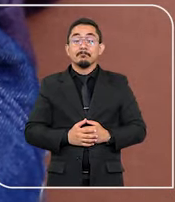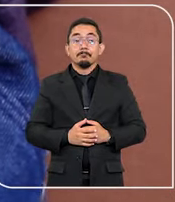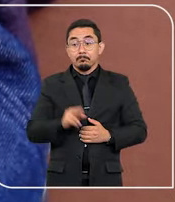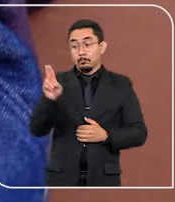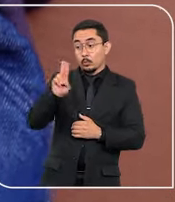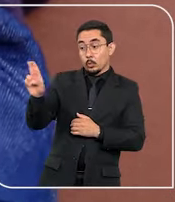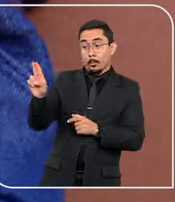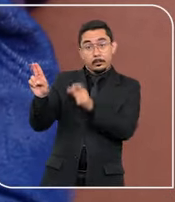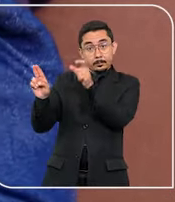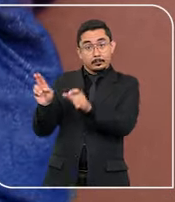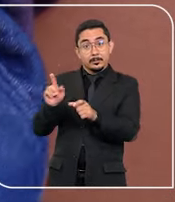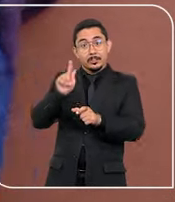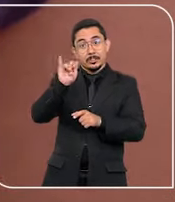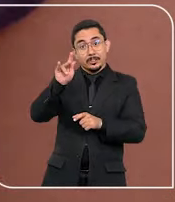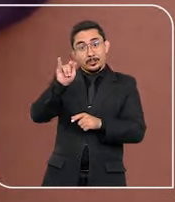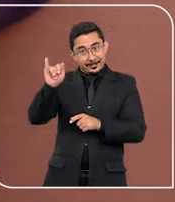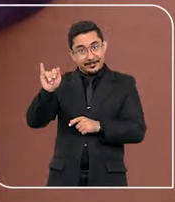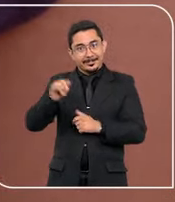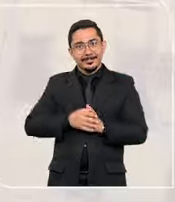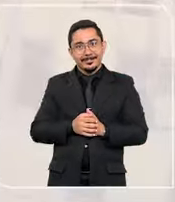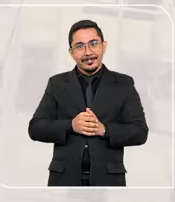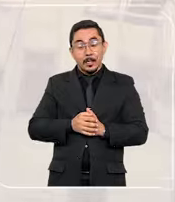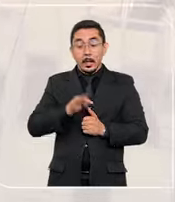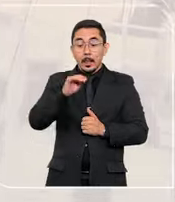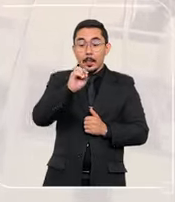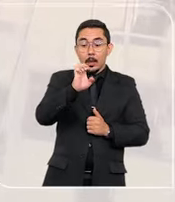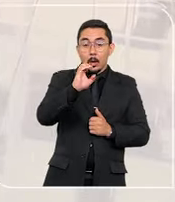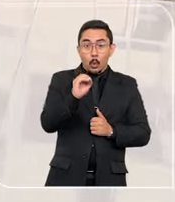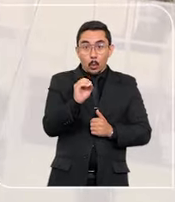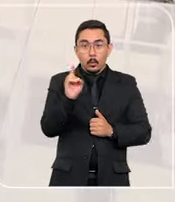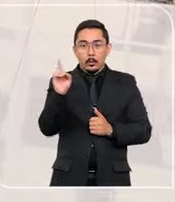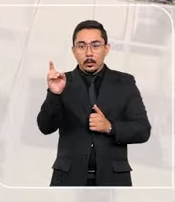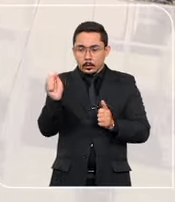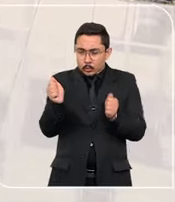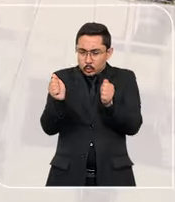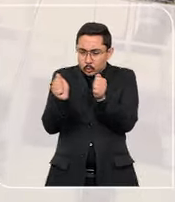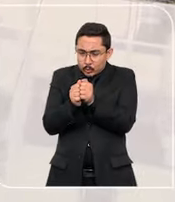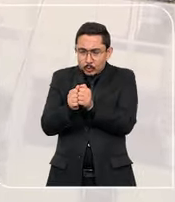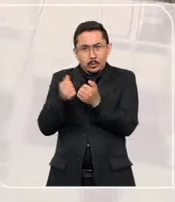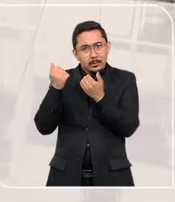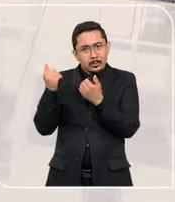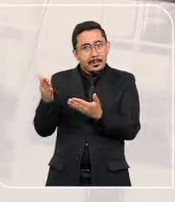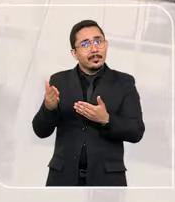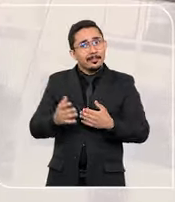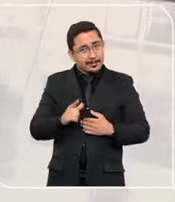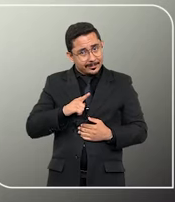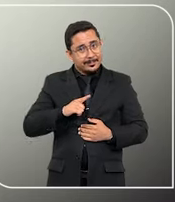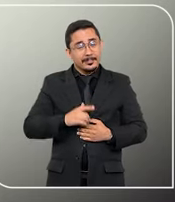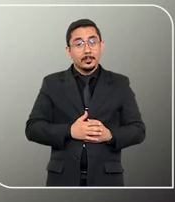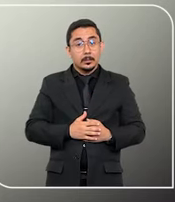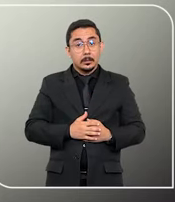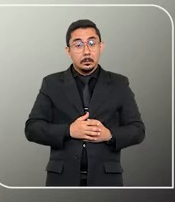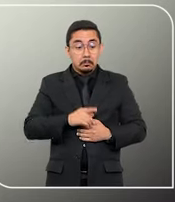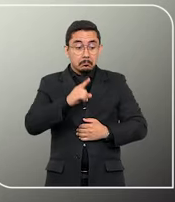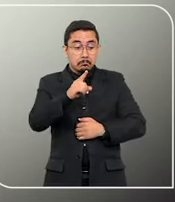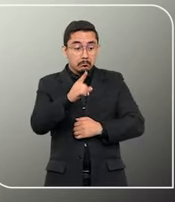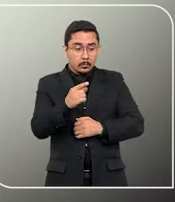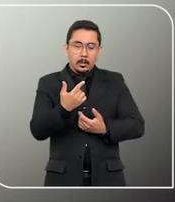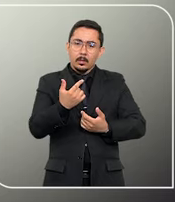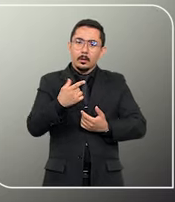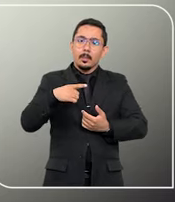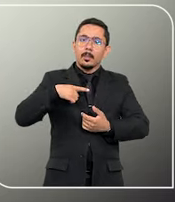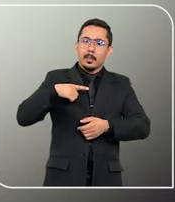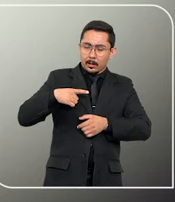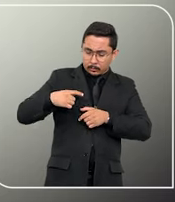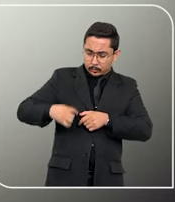Essa é a Gigi, nome dado carinhosamente pelo Theo de 4 anos, a companheira inseparável dele. O dispositivo eletrônico é